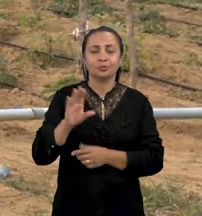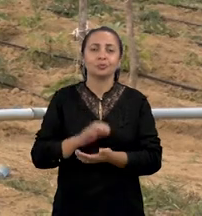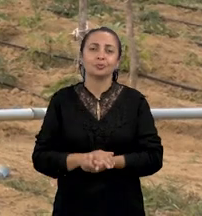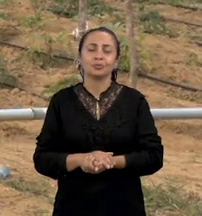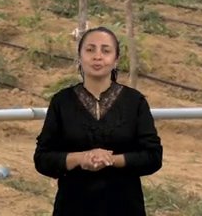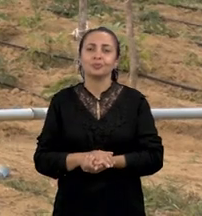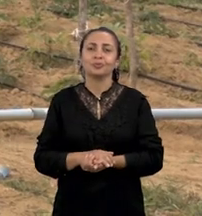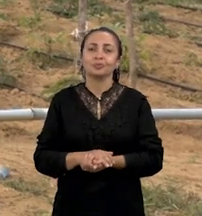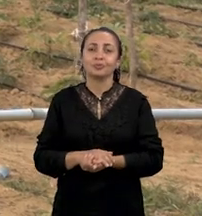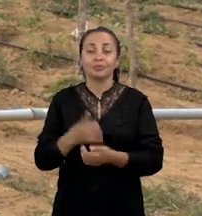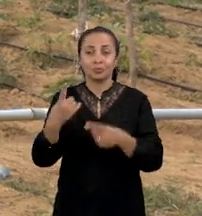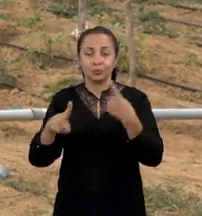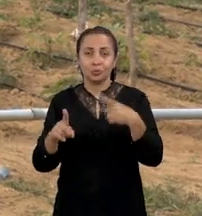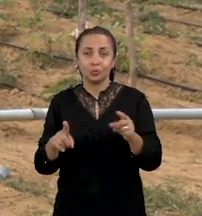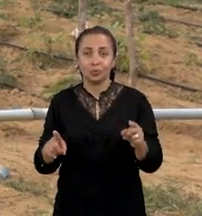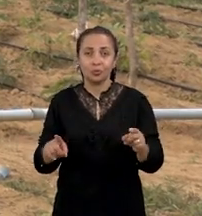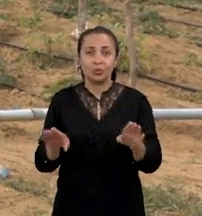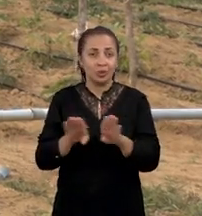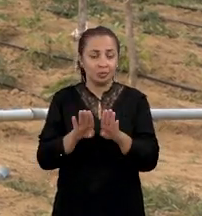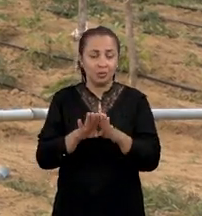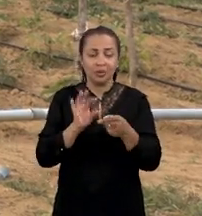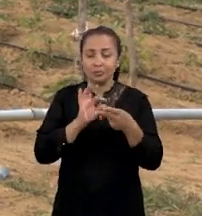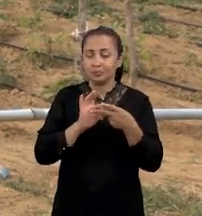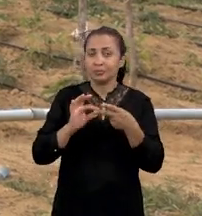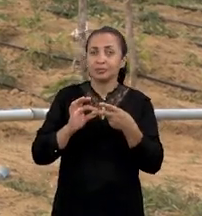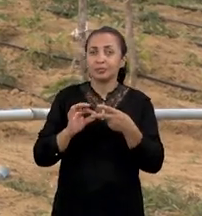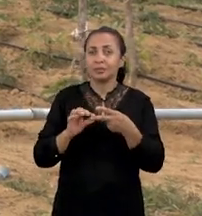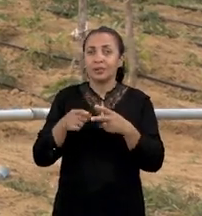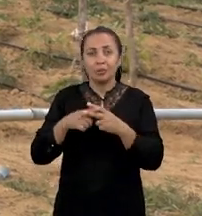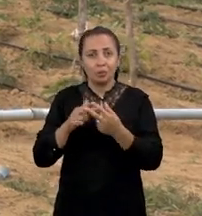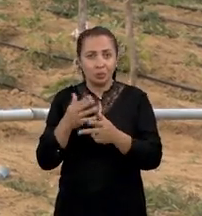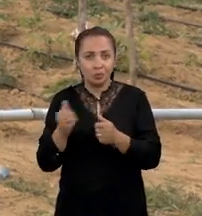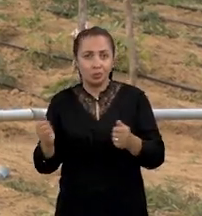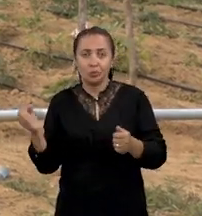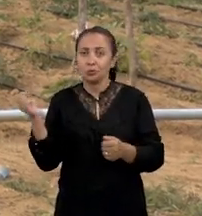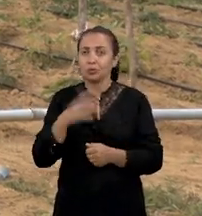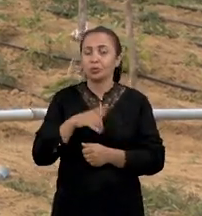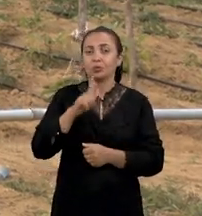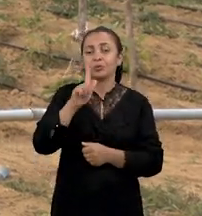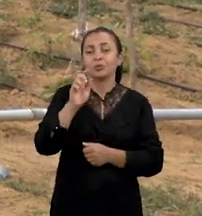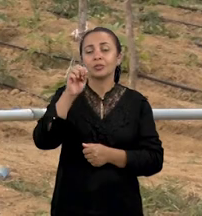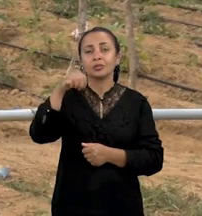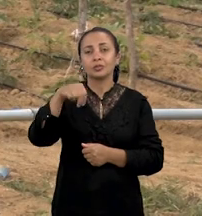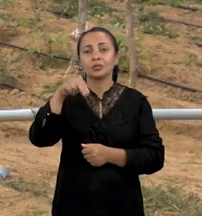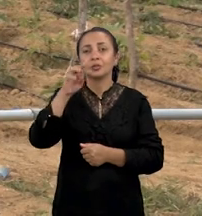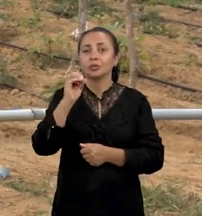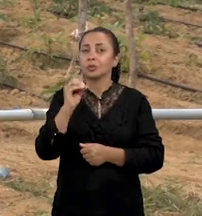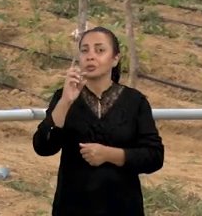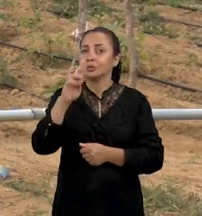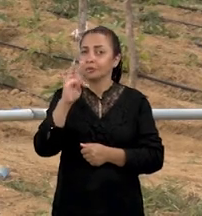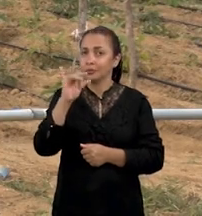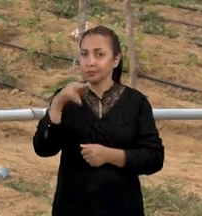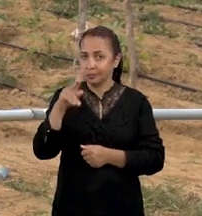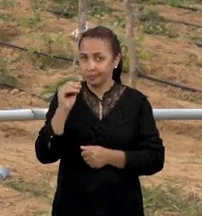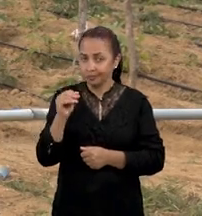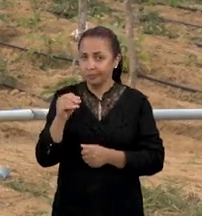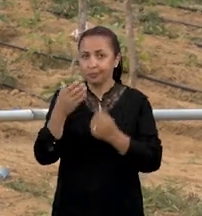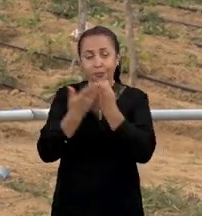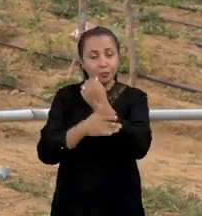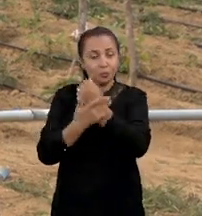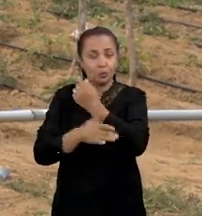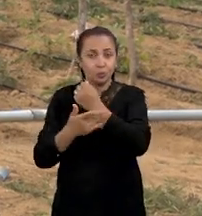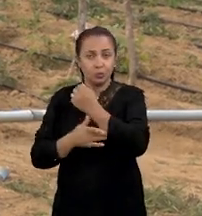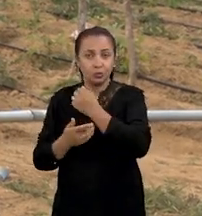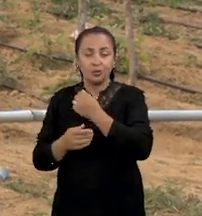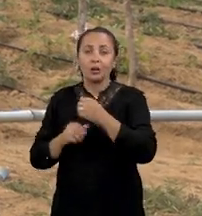agricultores. A outra linha é a produção de novos genótipos. A mandioca é multiplicada